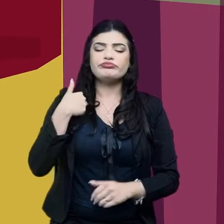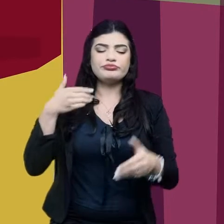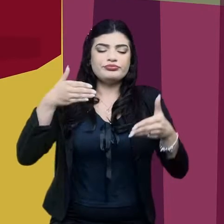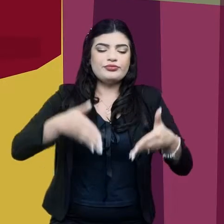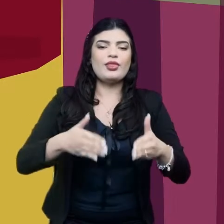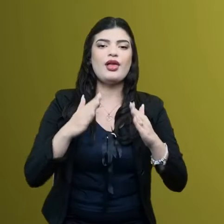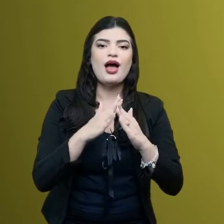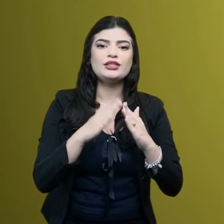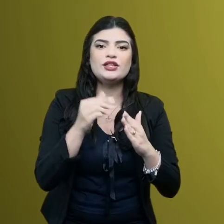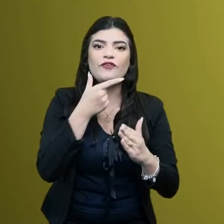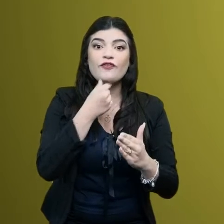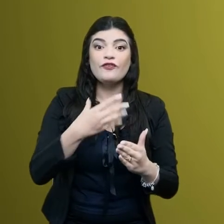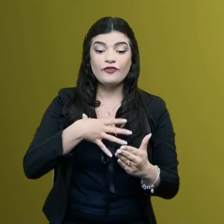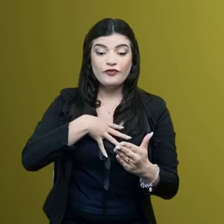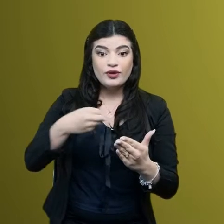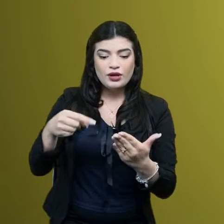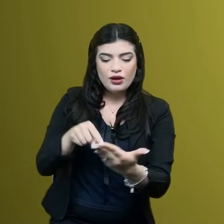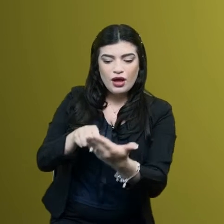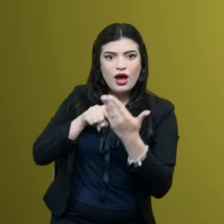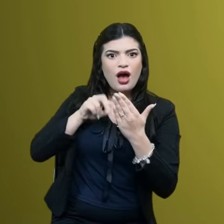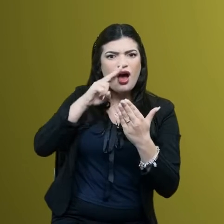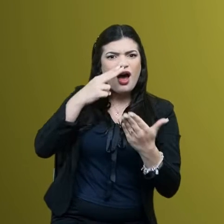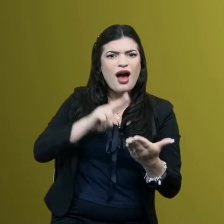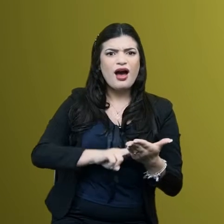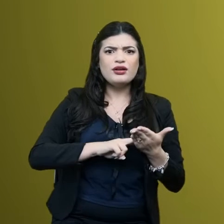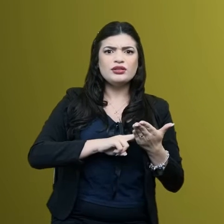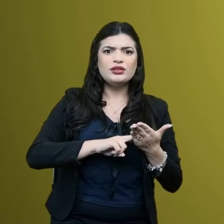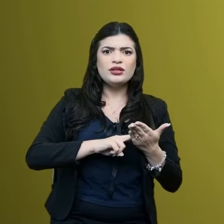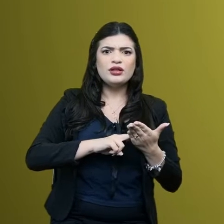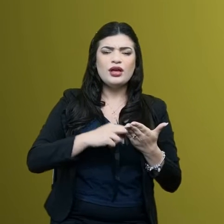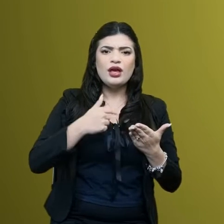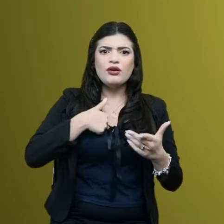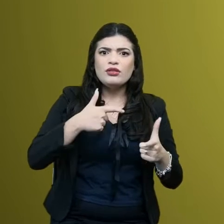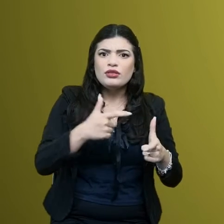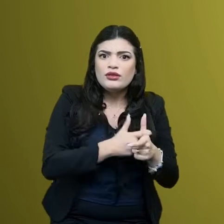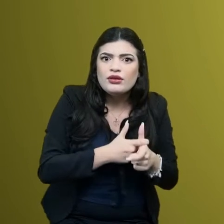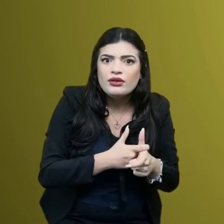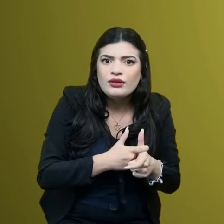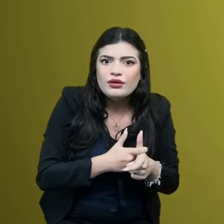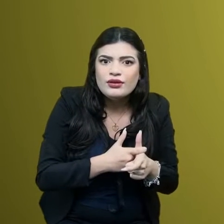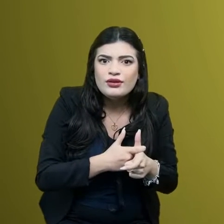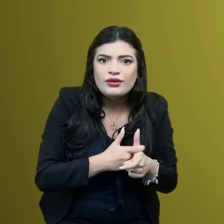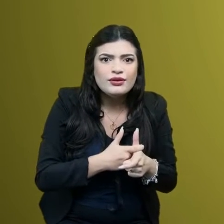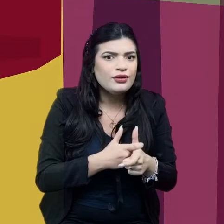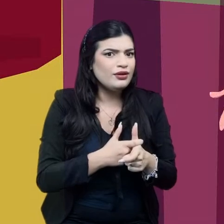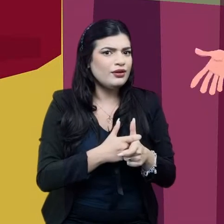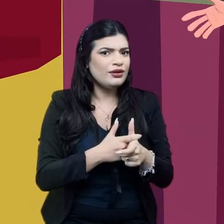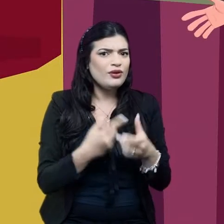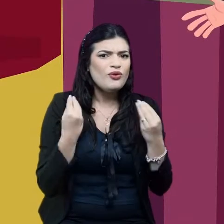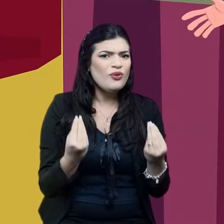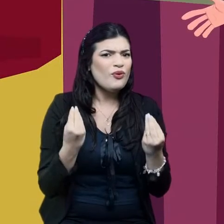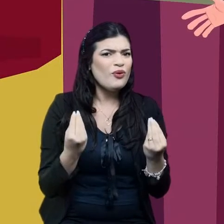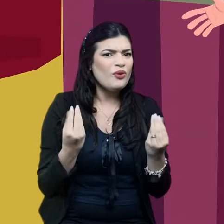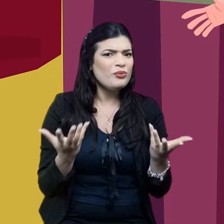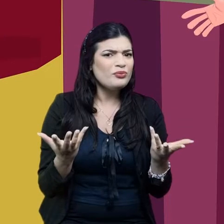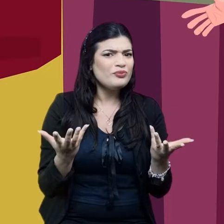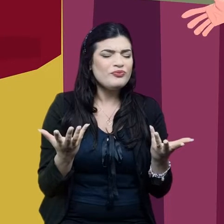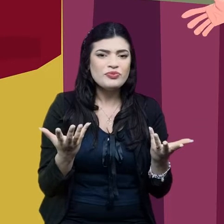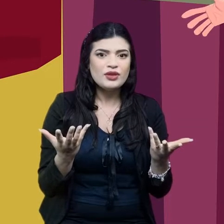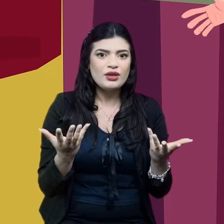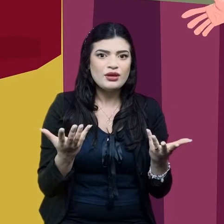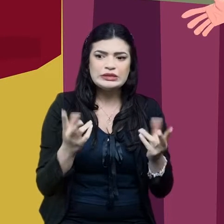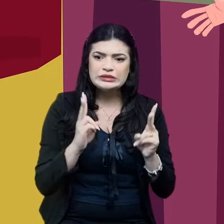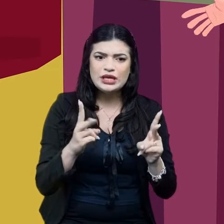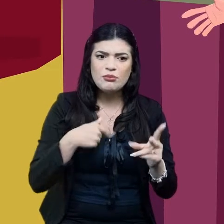eu cheguei em casa, meu filho me mostrou uma carta do fórum, dizendo que eu tava devendo. Pode um negócio desse?